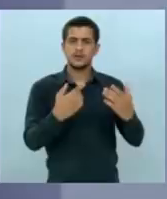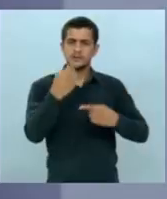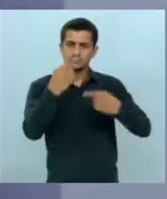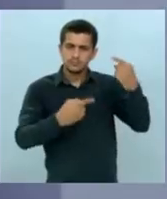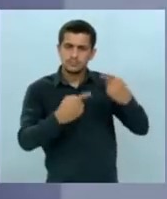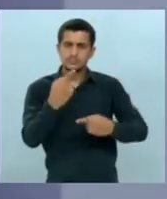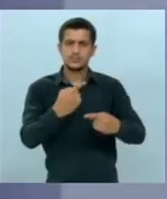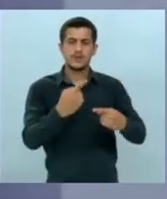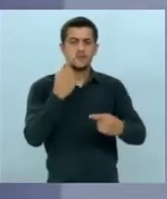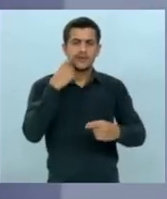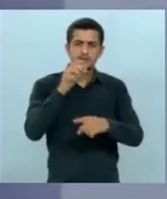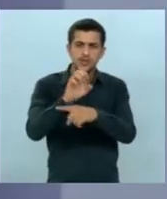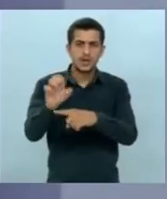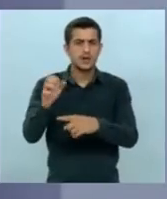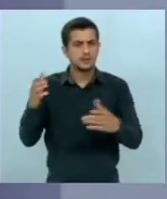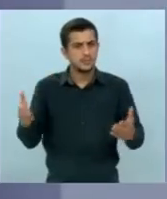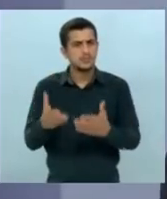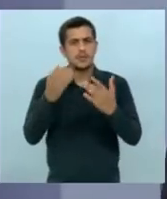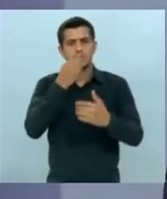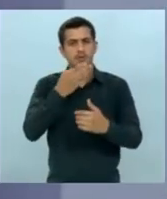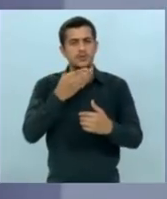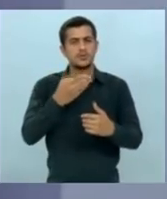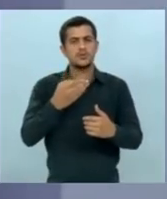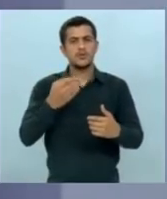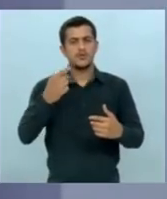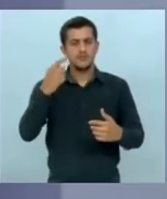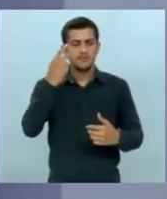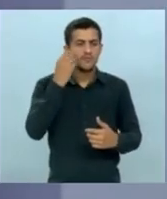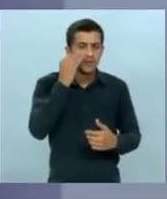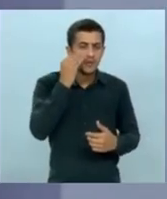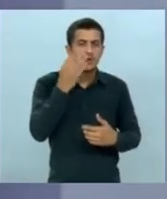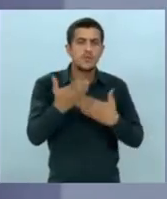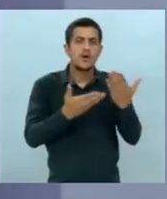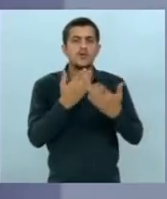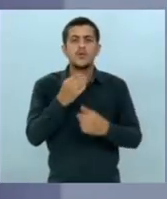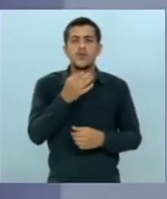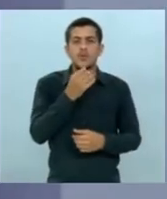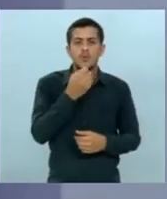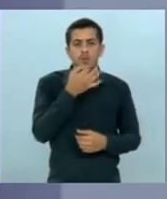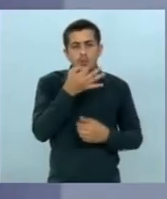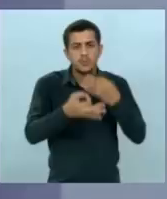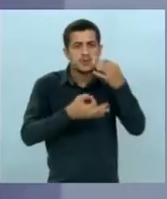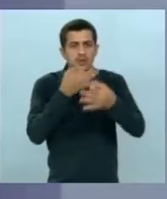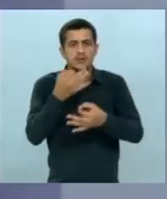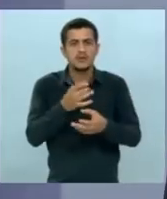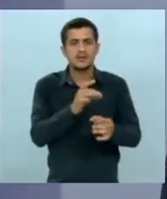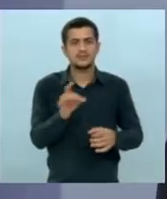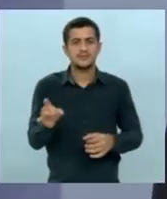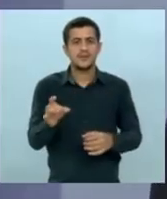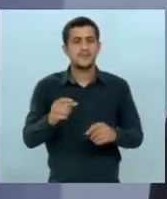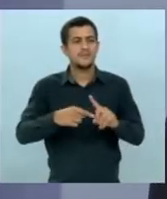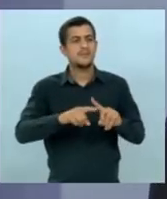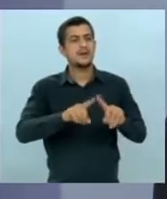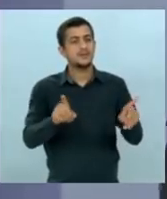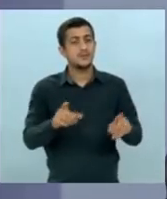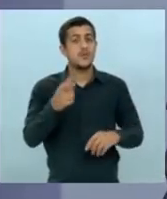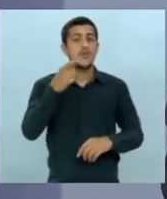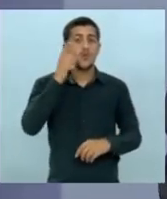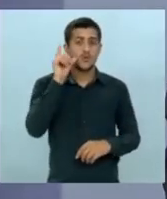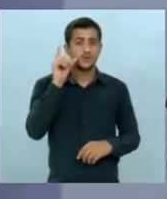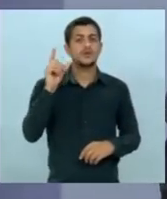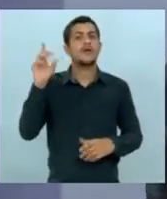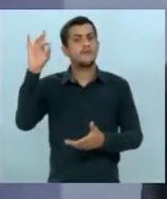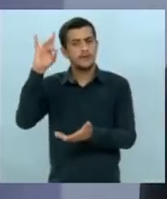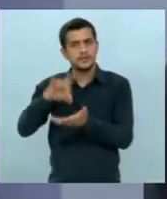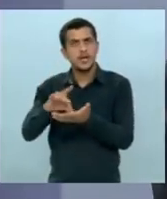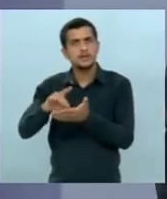viáveis para o Estado ouvir o que cada um pensa mas você sempre vai para esse outro lado e eu posso dizer que ontem mais uma vez a